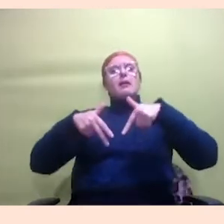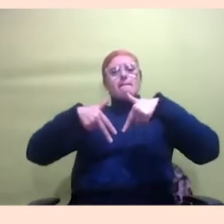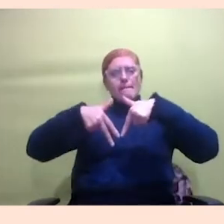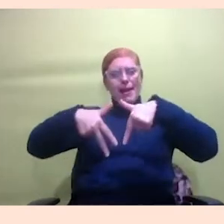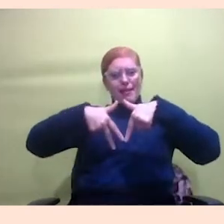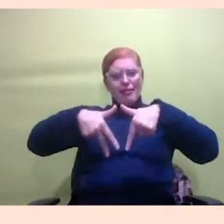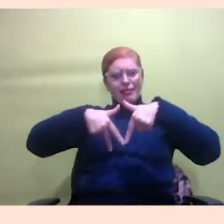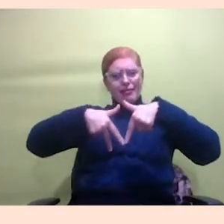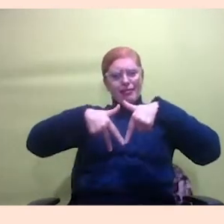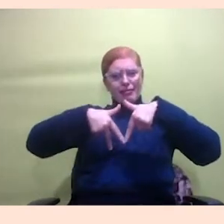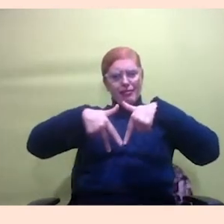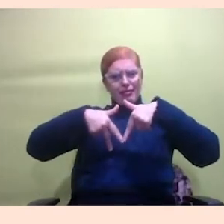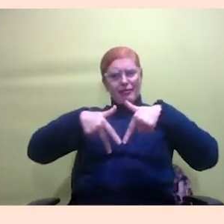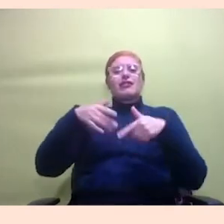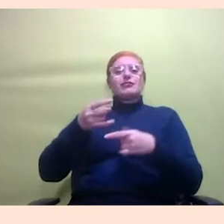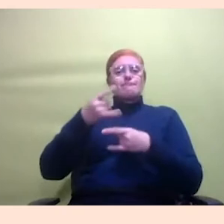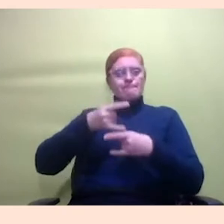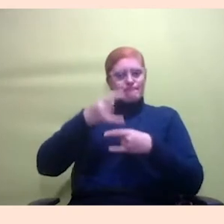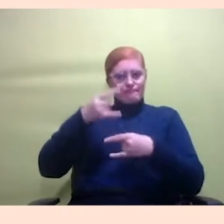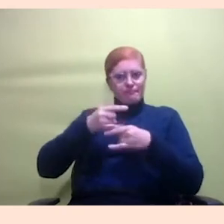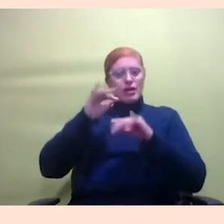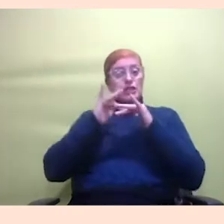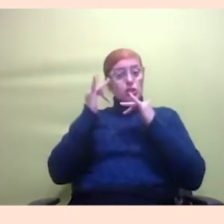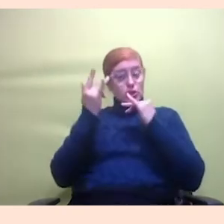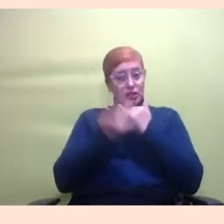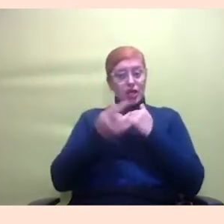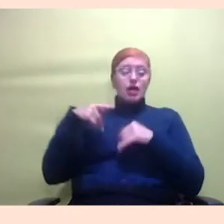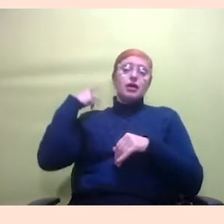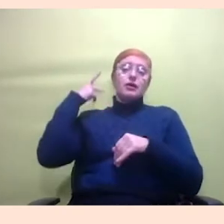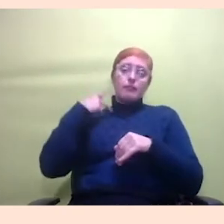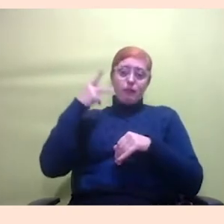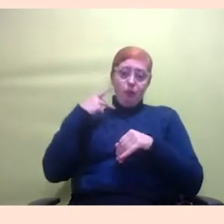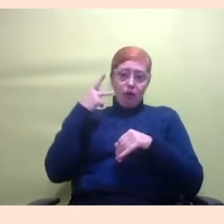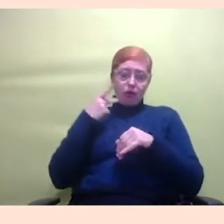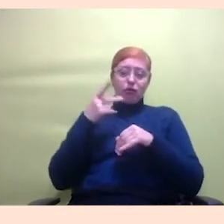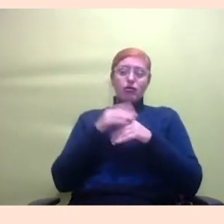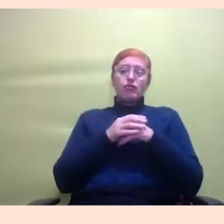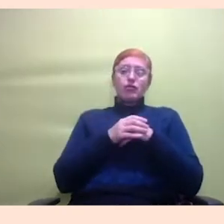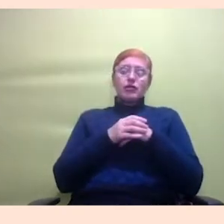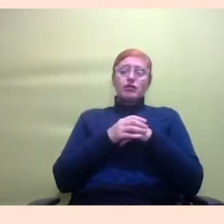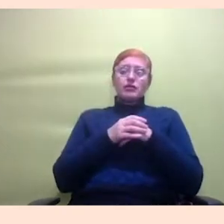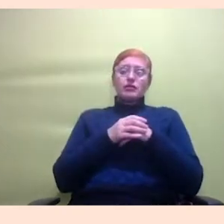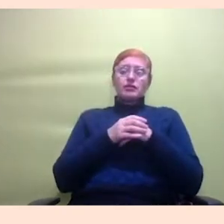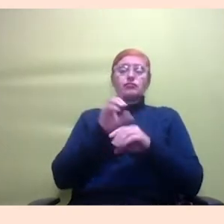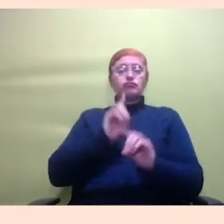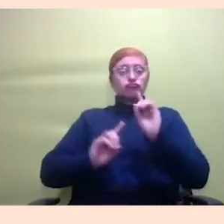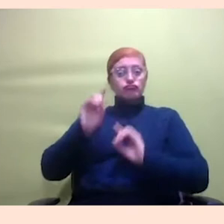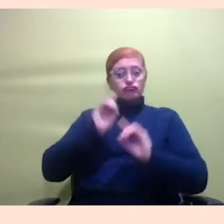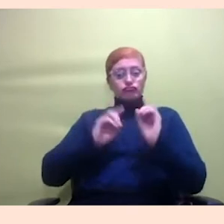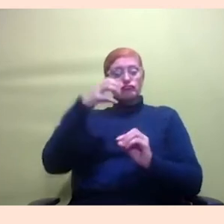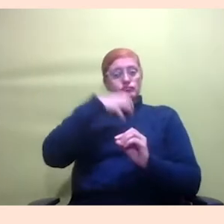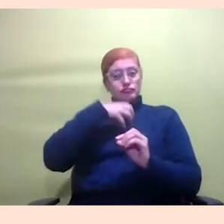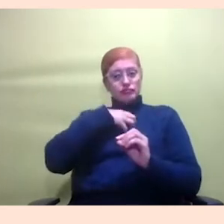seja com articulação política né mas de alguma forma lidava com o universo virtual